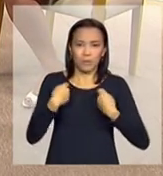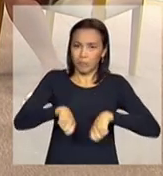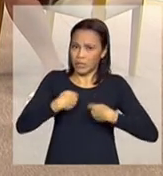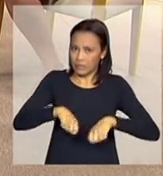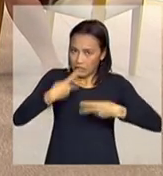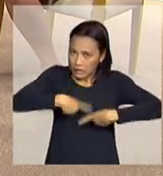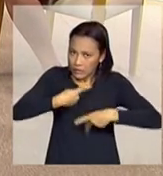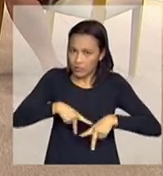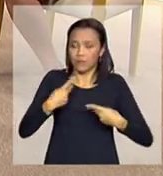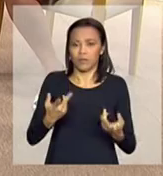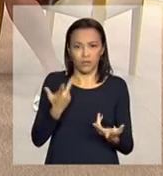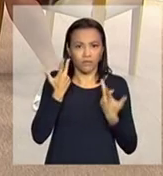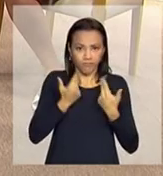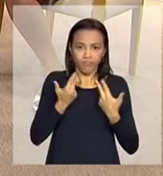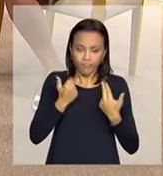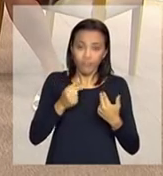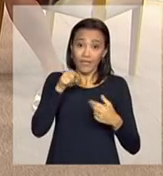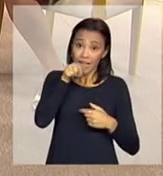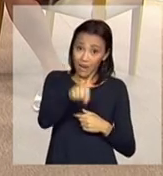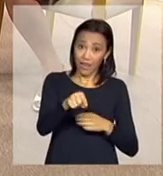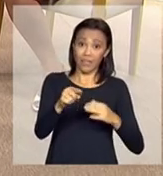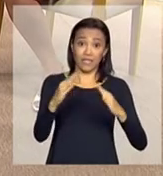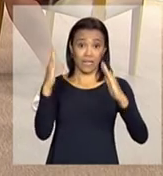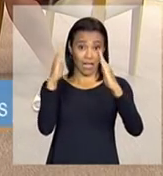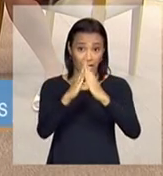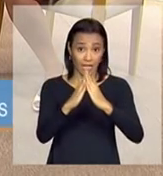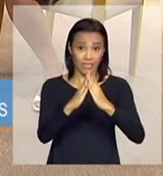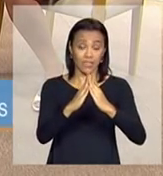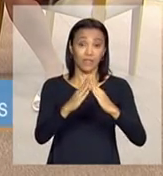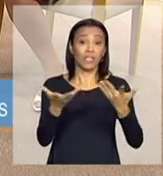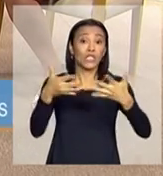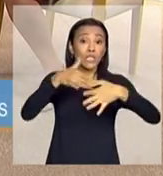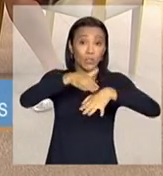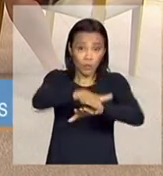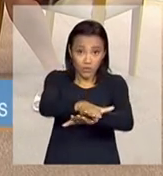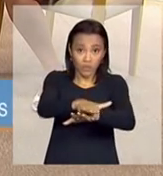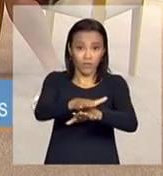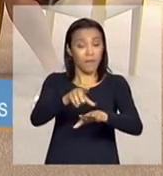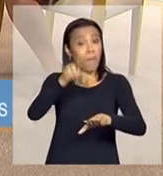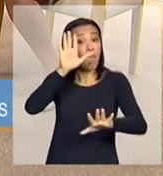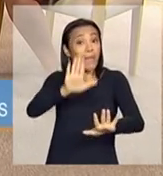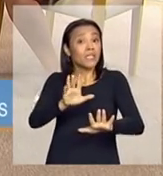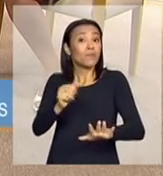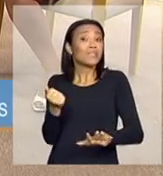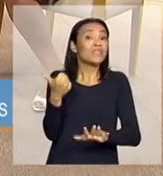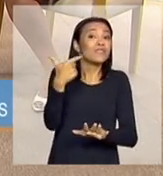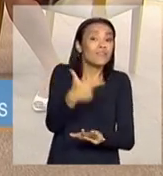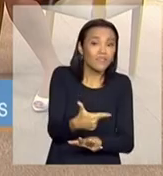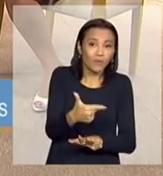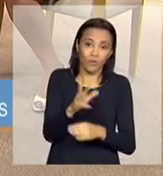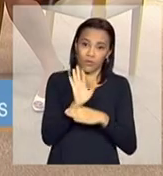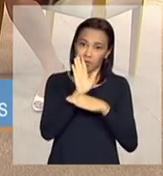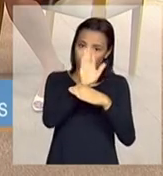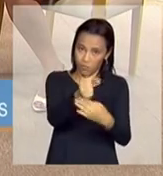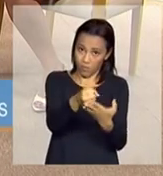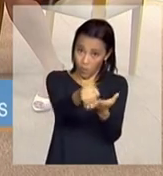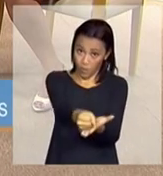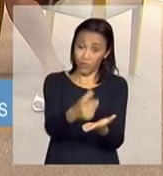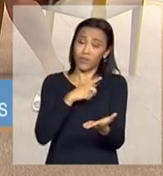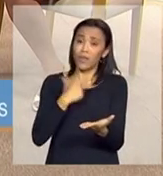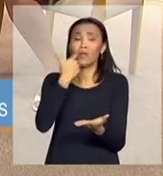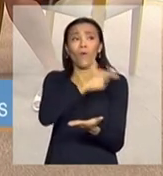necessárias lá mesmo na residência inclusiva. mas é uma segunda alternativa, né? Nós sabemos que existem outras